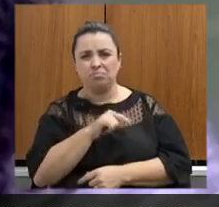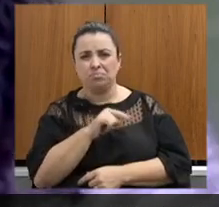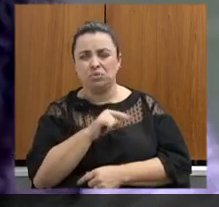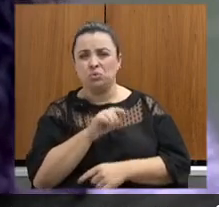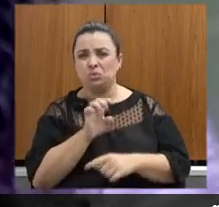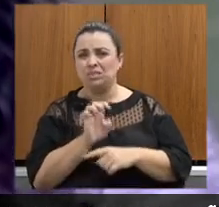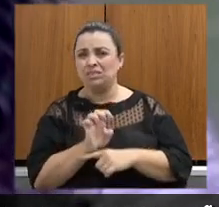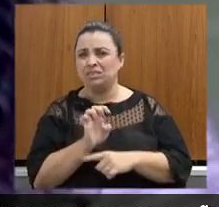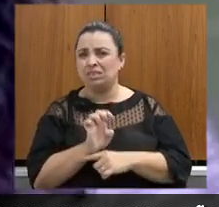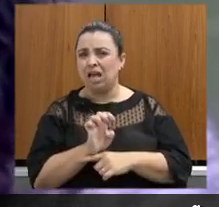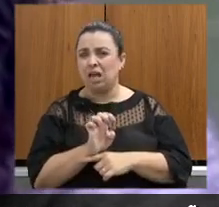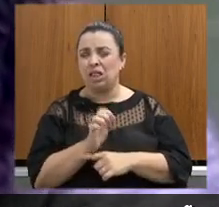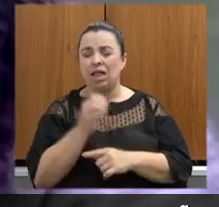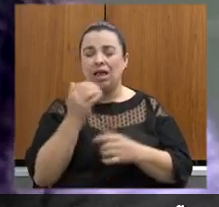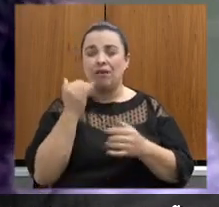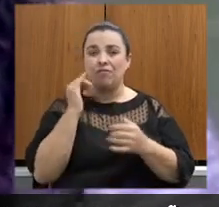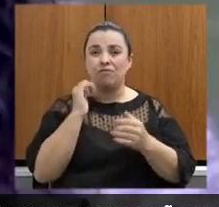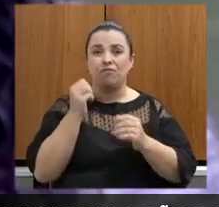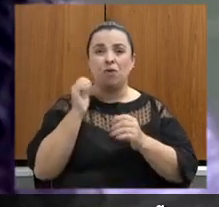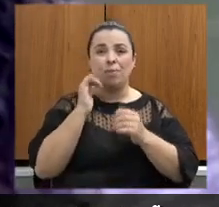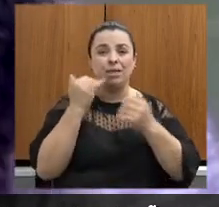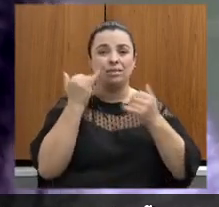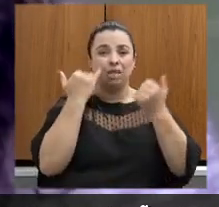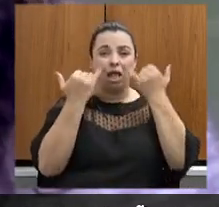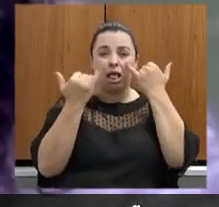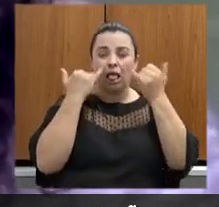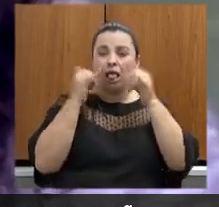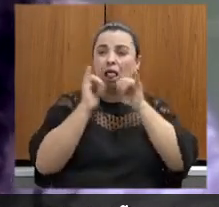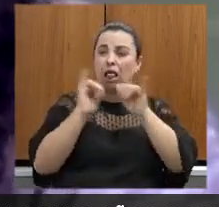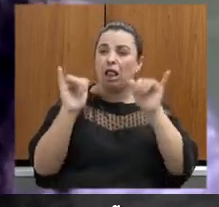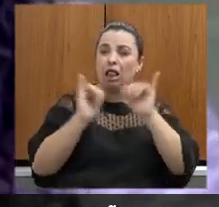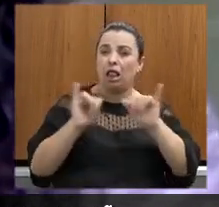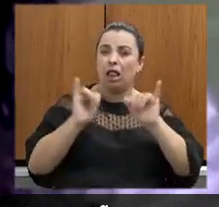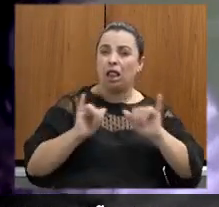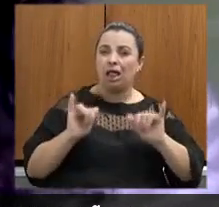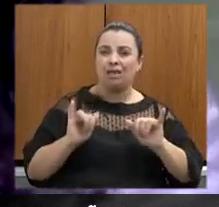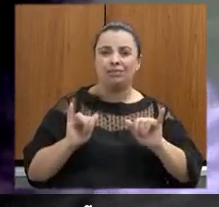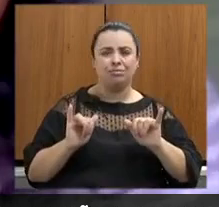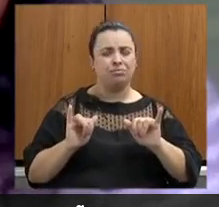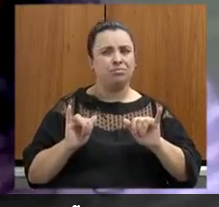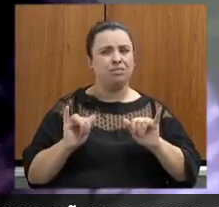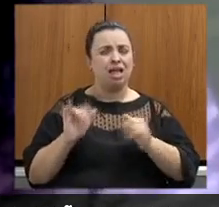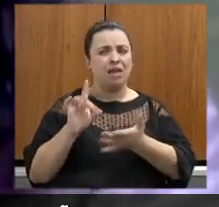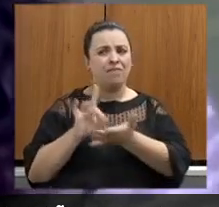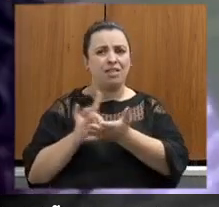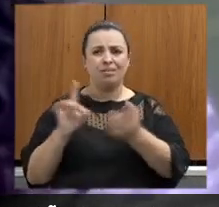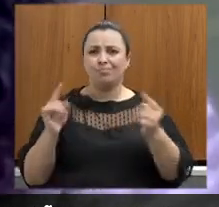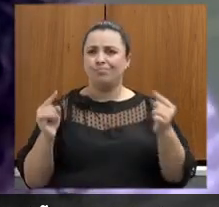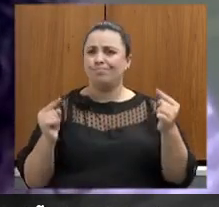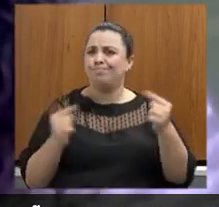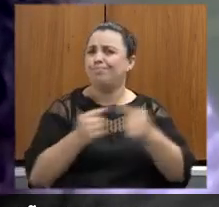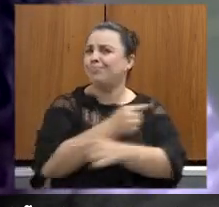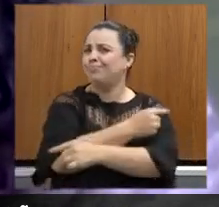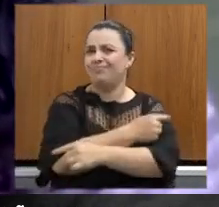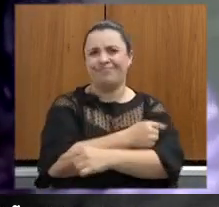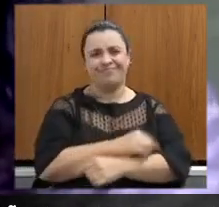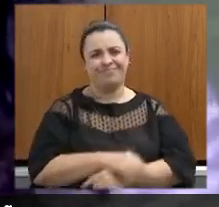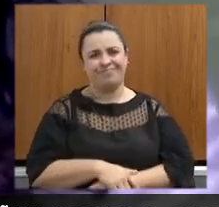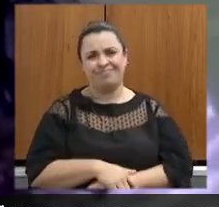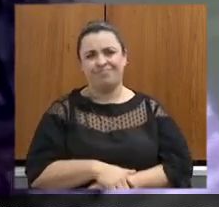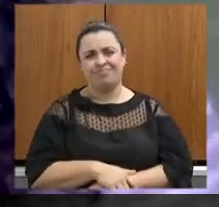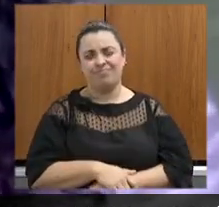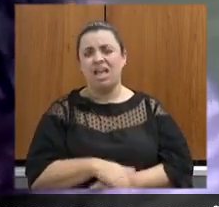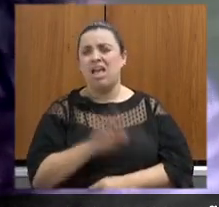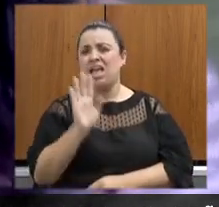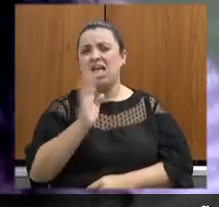que não condizem com a realidade e diante disso eu até retiro as minhas perguntas para